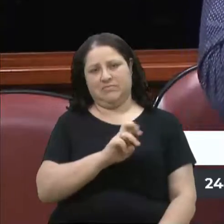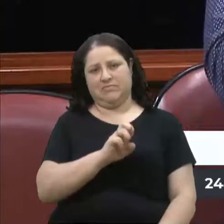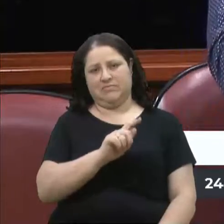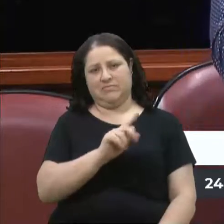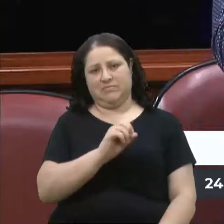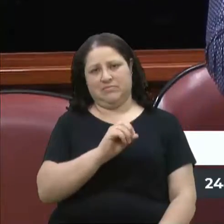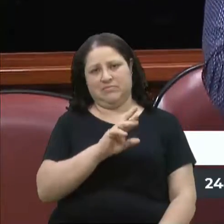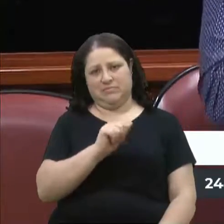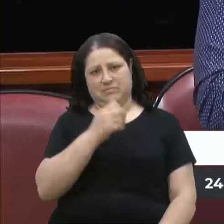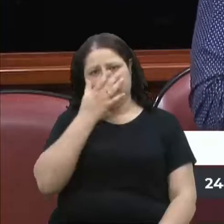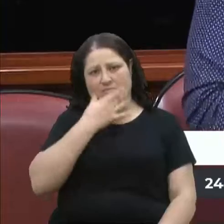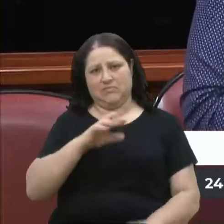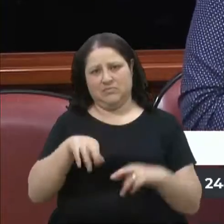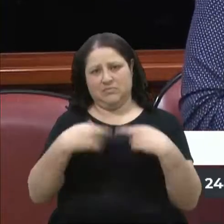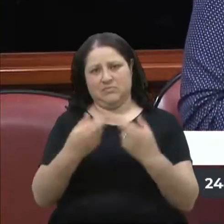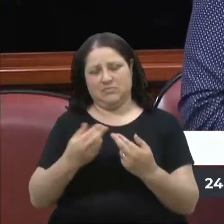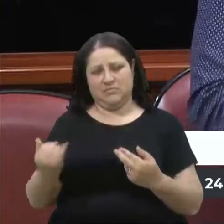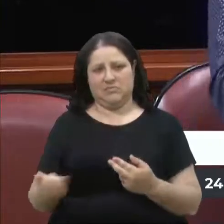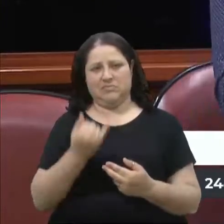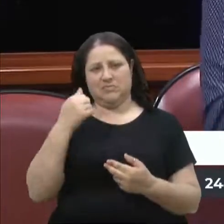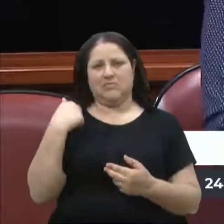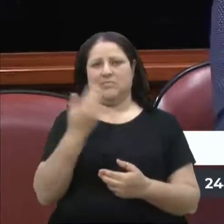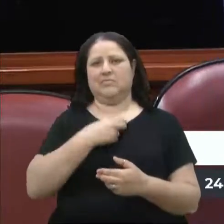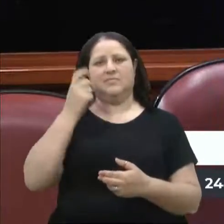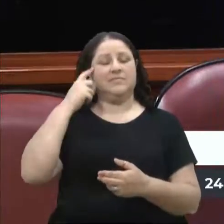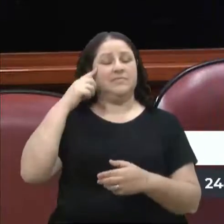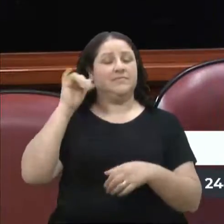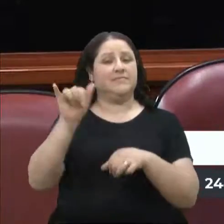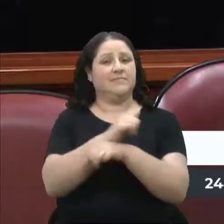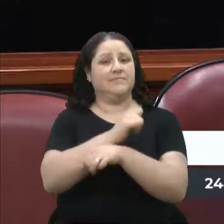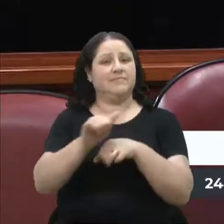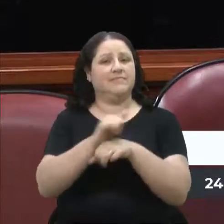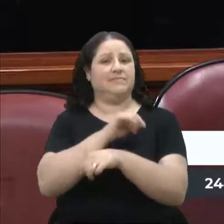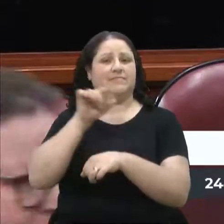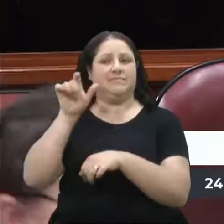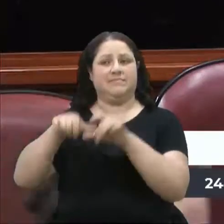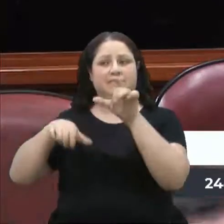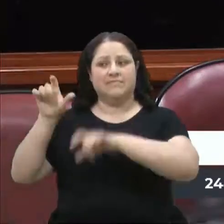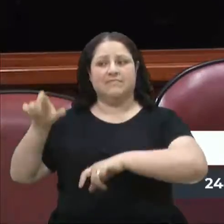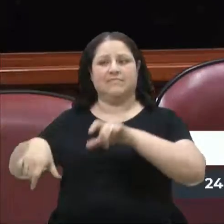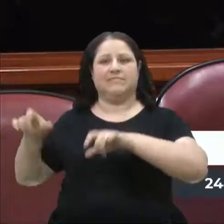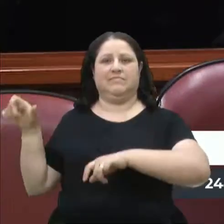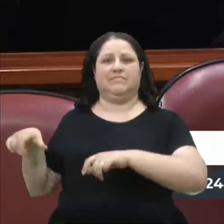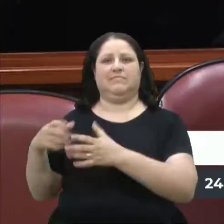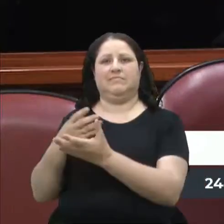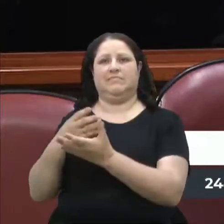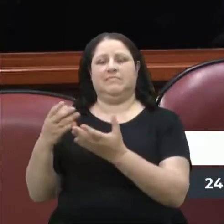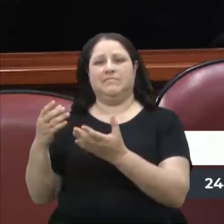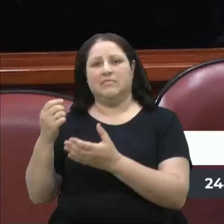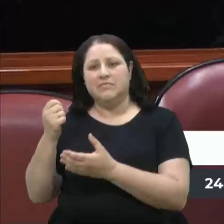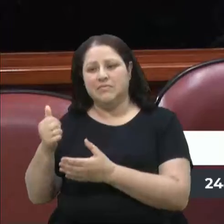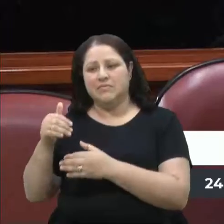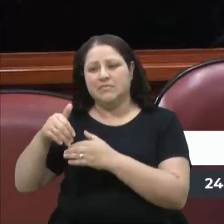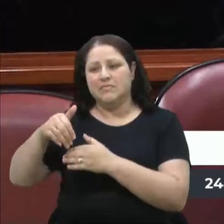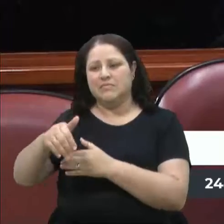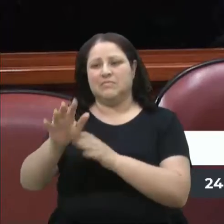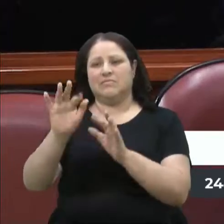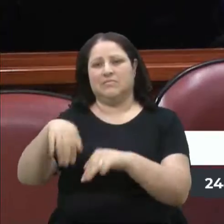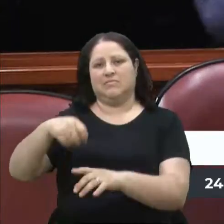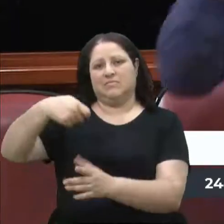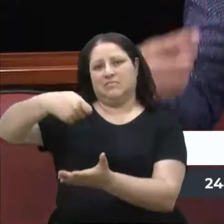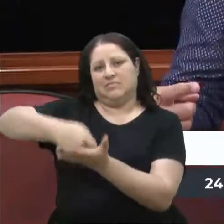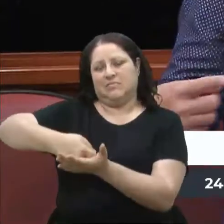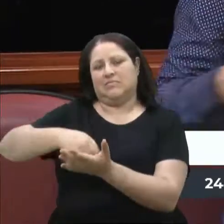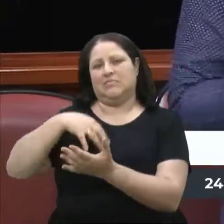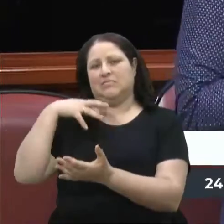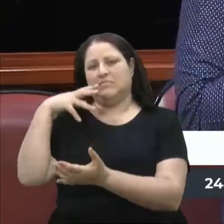alternativas. E destaco para esses moradores, que muitos estão chegando no final do pagamento